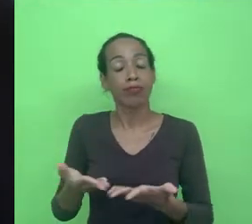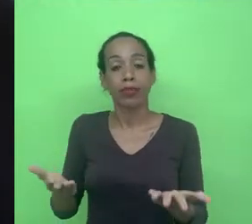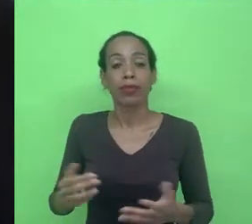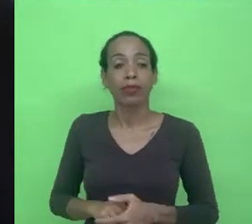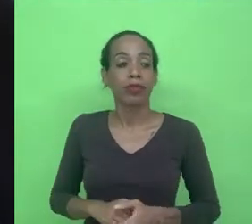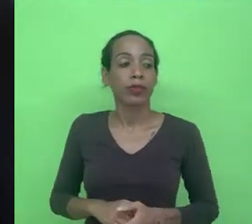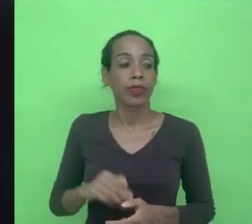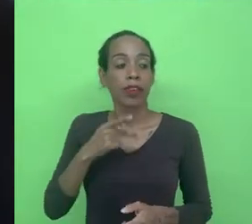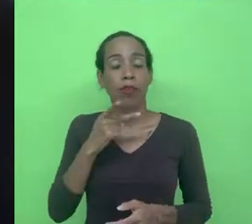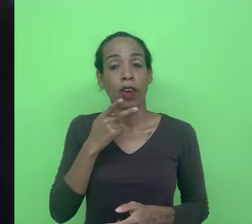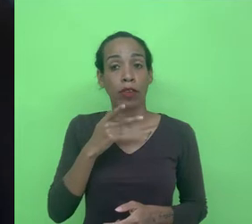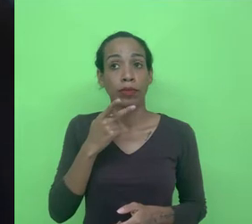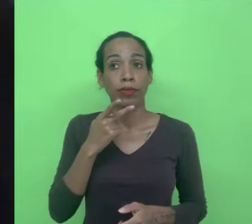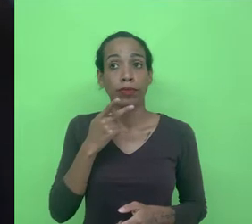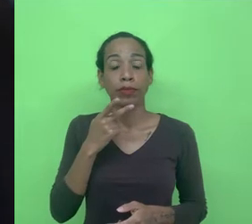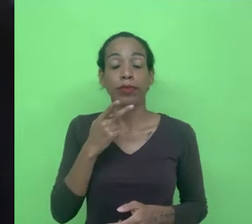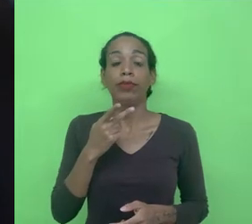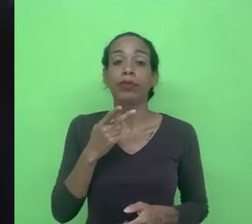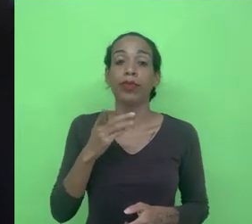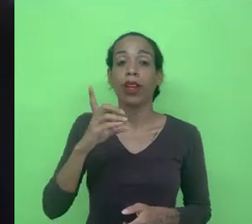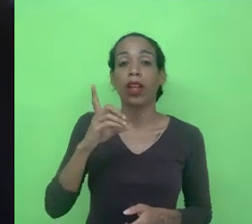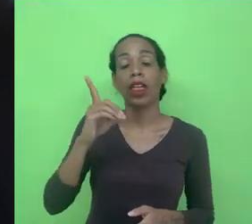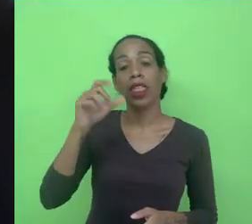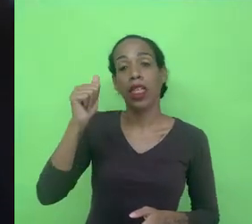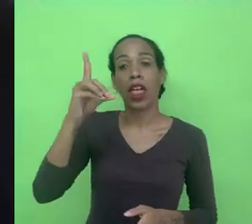você fala da dadologia eu acho que